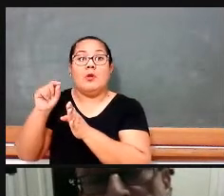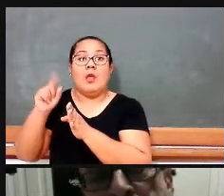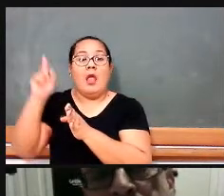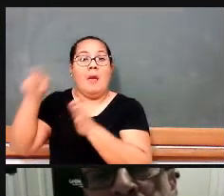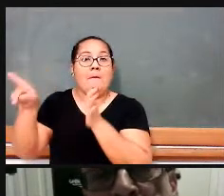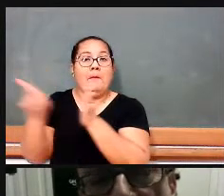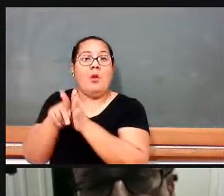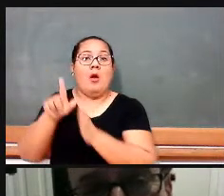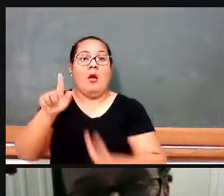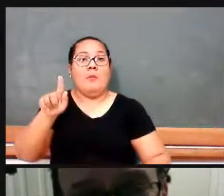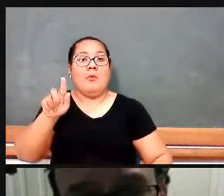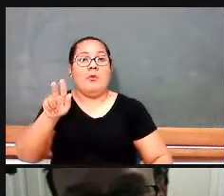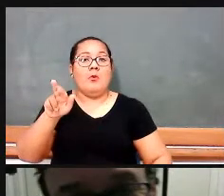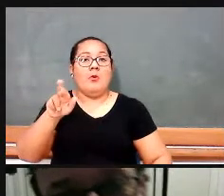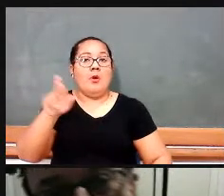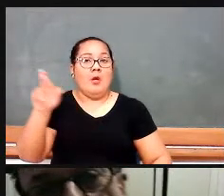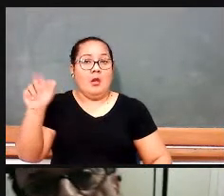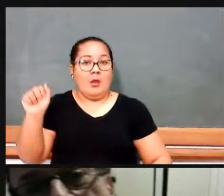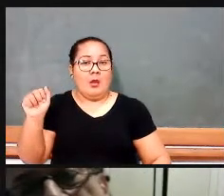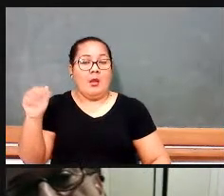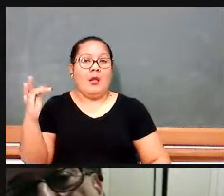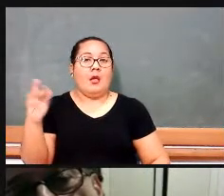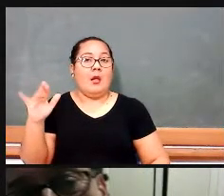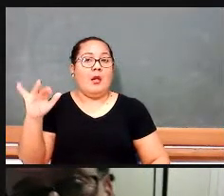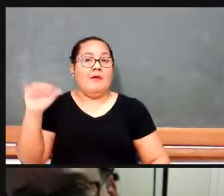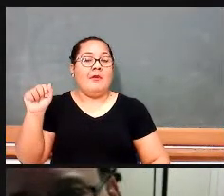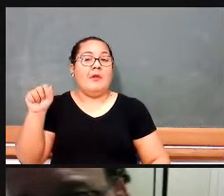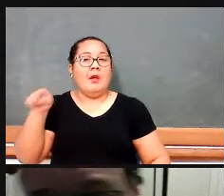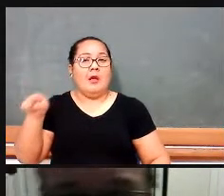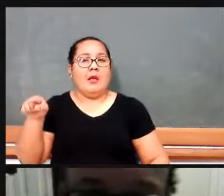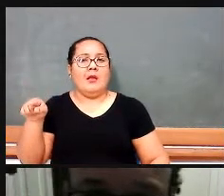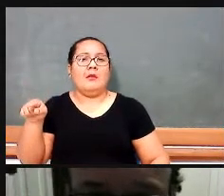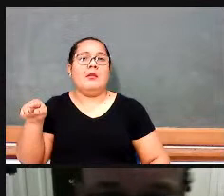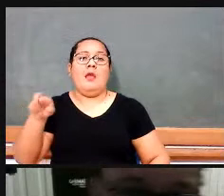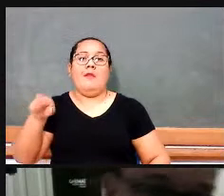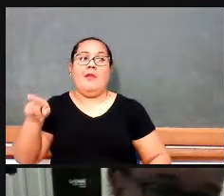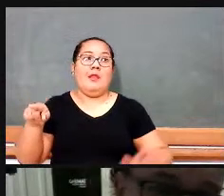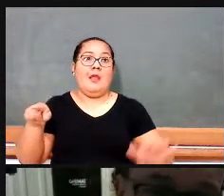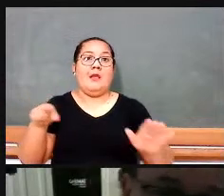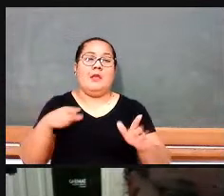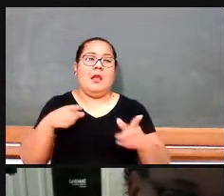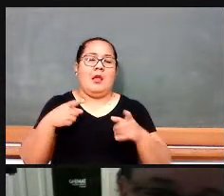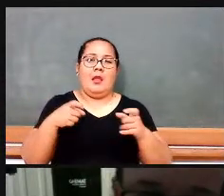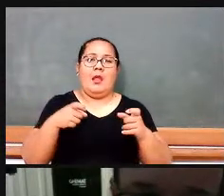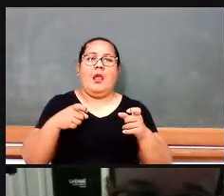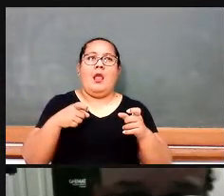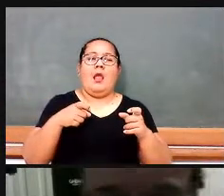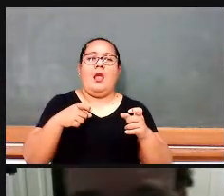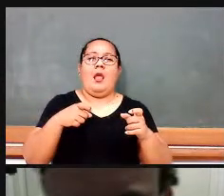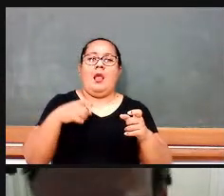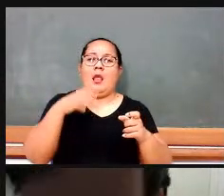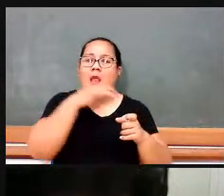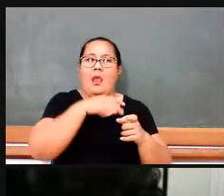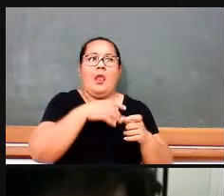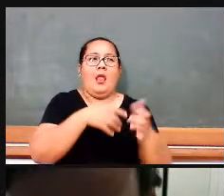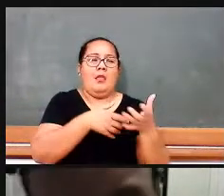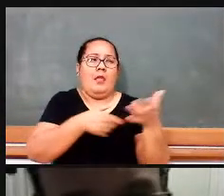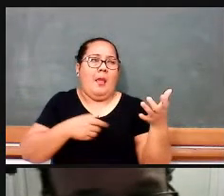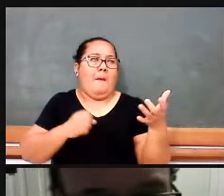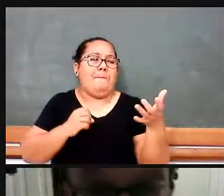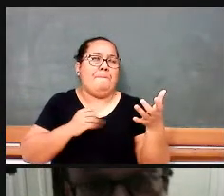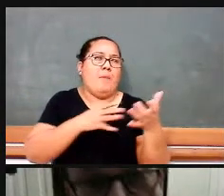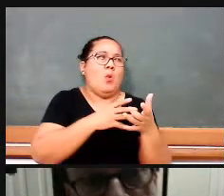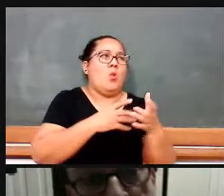Isto é, a Guerra Fria é diferente da Guerra Quente. A Guerra Quente é de luta, de briga, de canhão, de bombas,